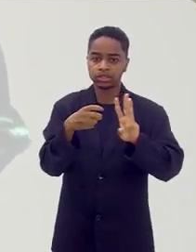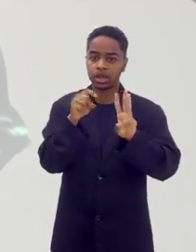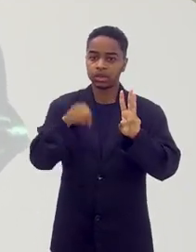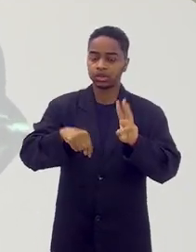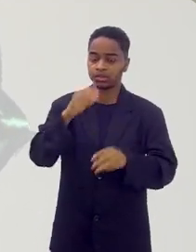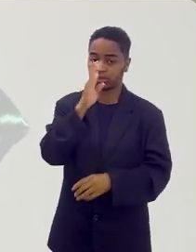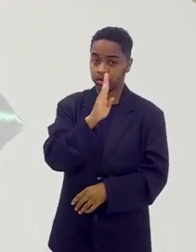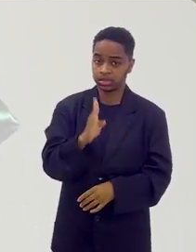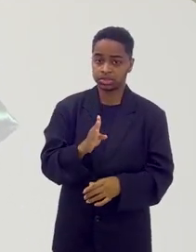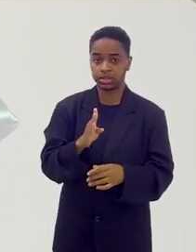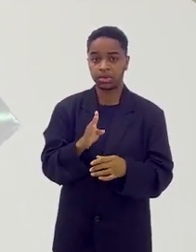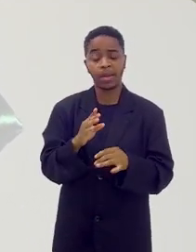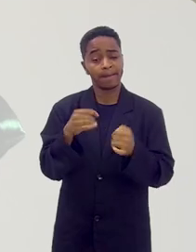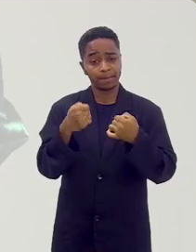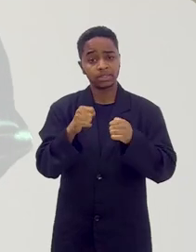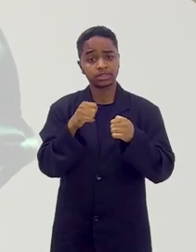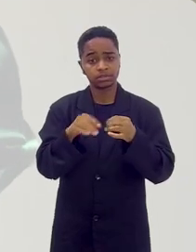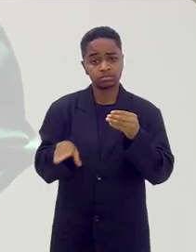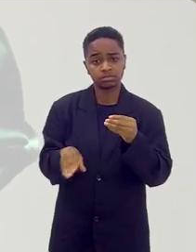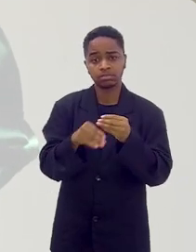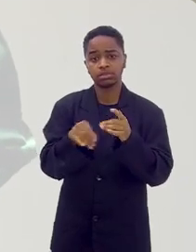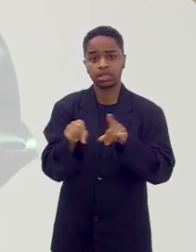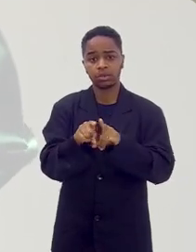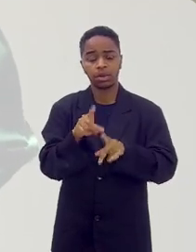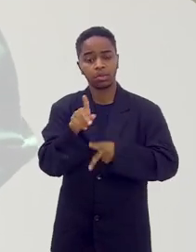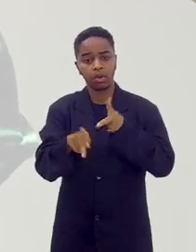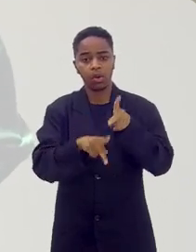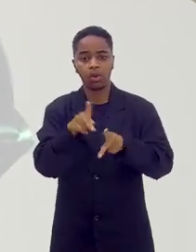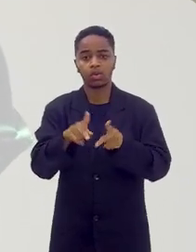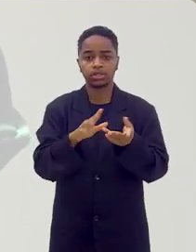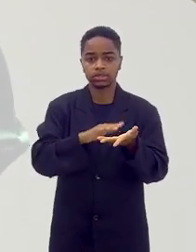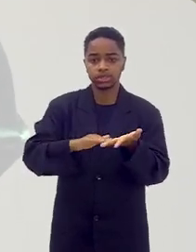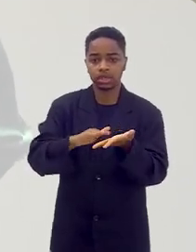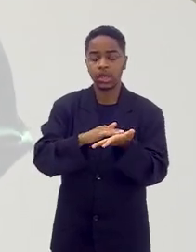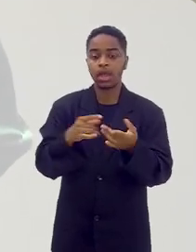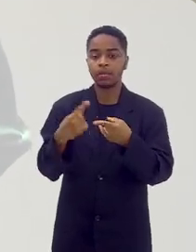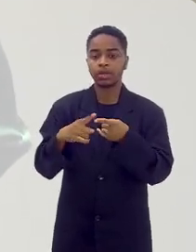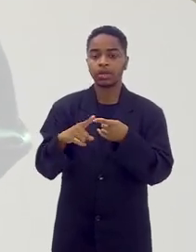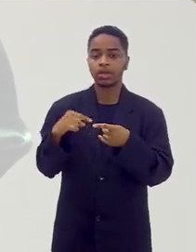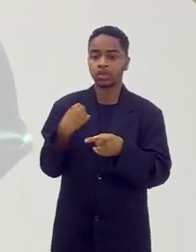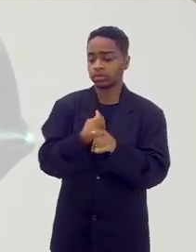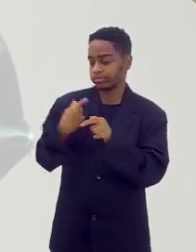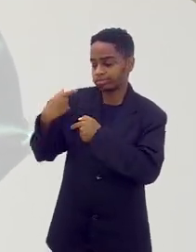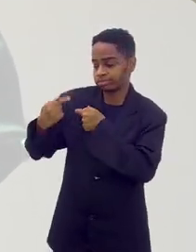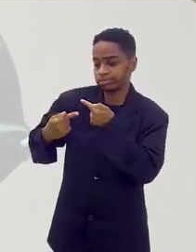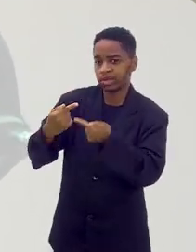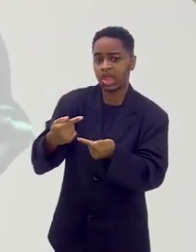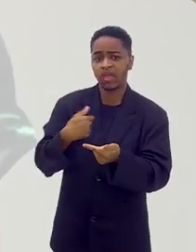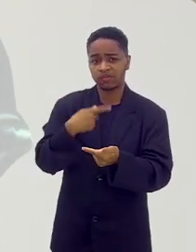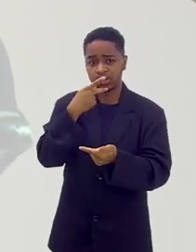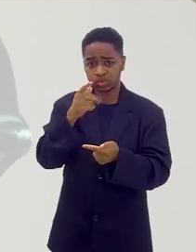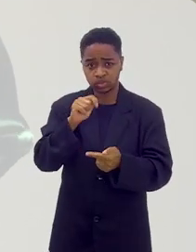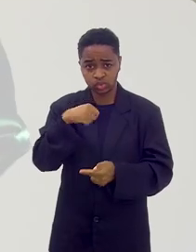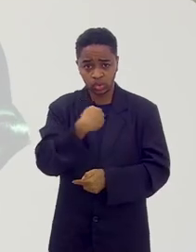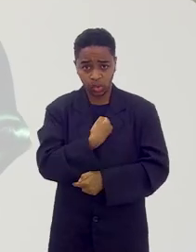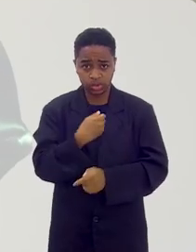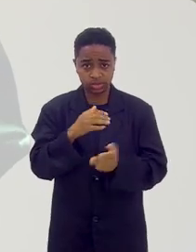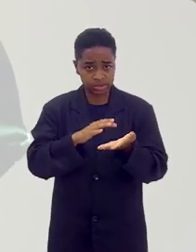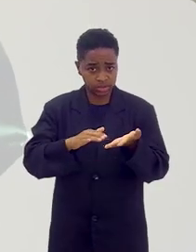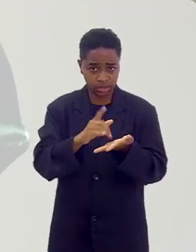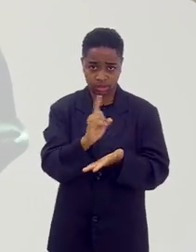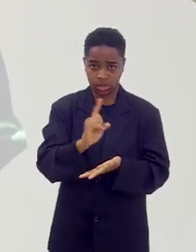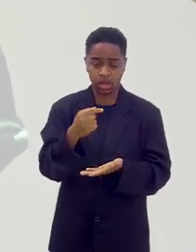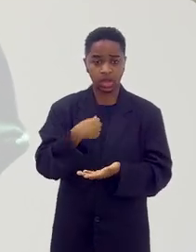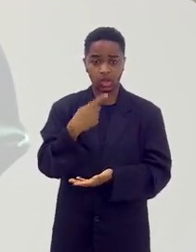o índio, brasileiro e tal. Tinha que estar os ciganos. Eles estavam aqui, nós somos descendentes. Não estou me institulando cigana,